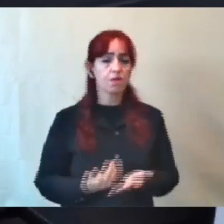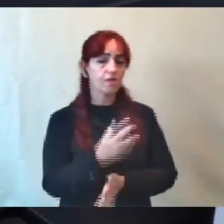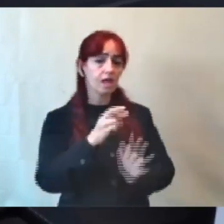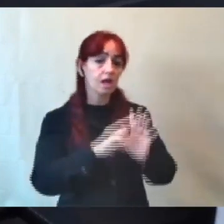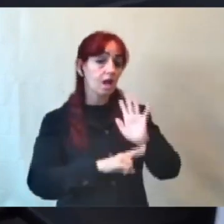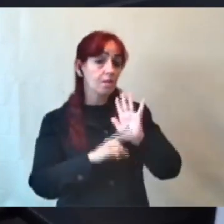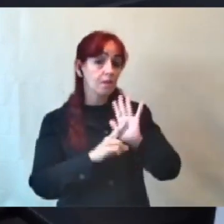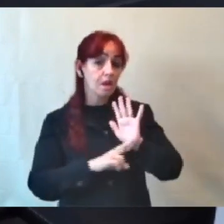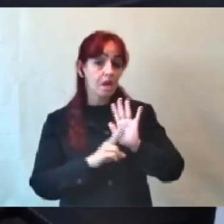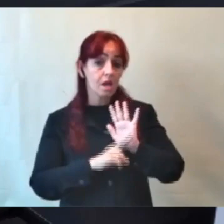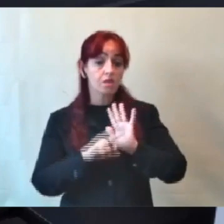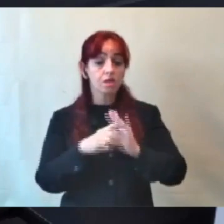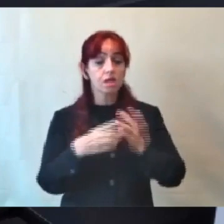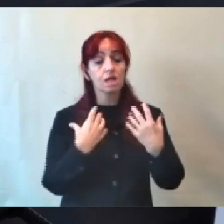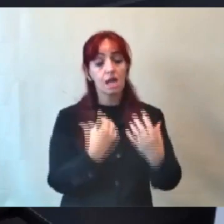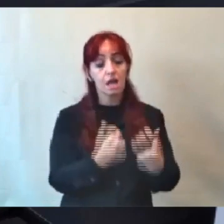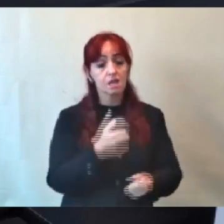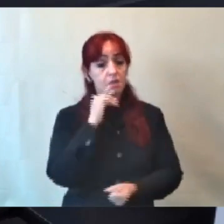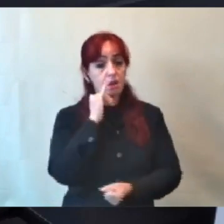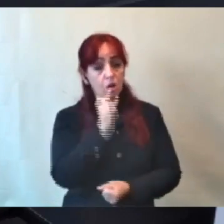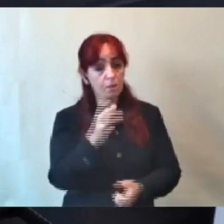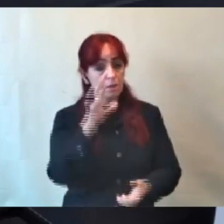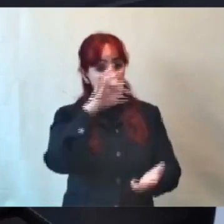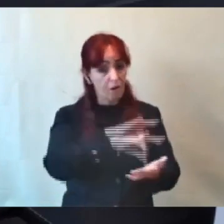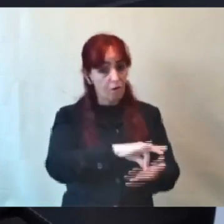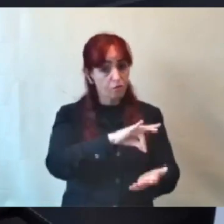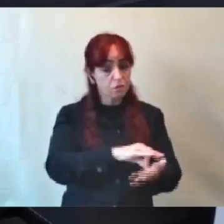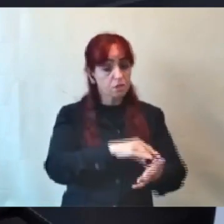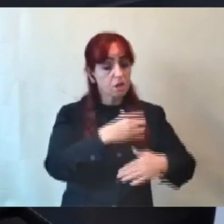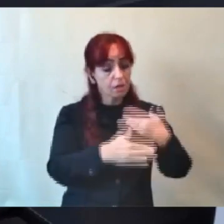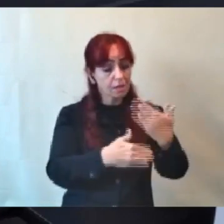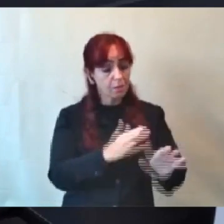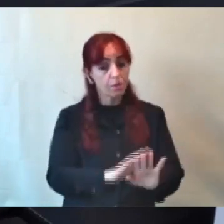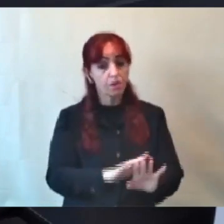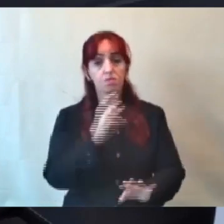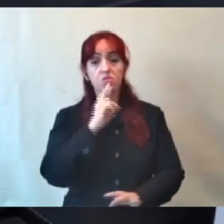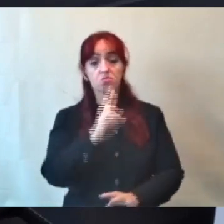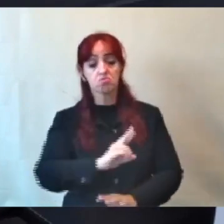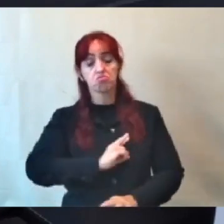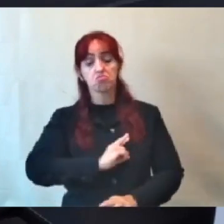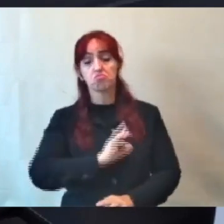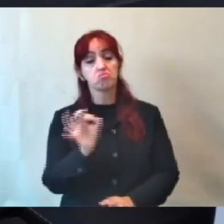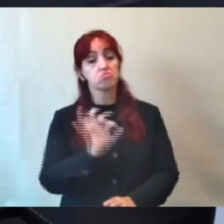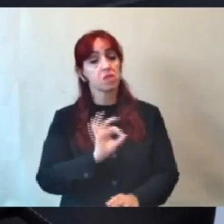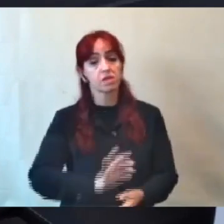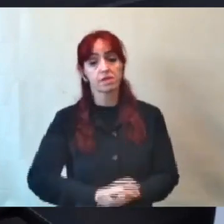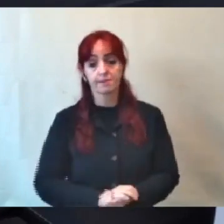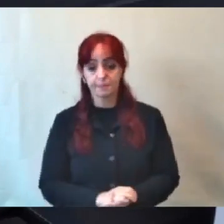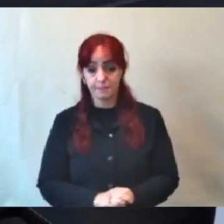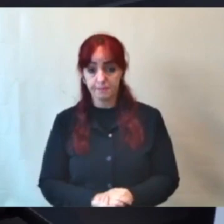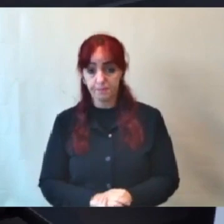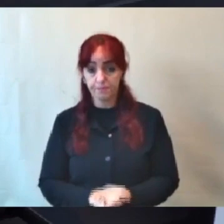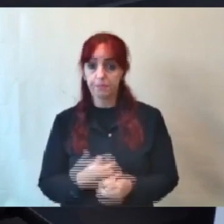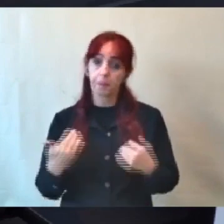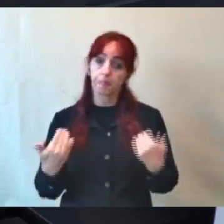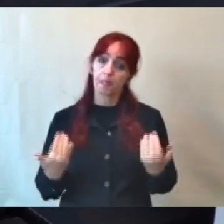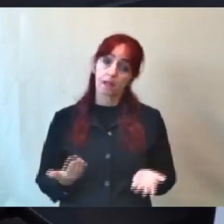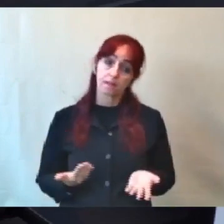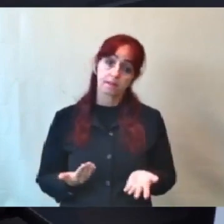ele receberia o comunicado oficial na sequência e ele sequer respondeu a mensagem aqui no WhatsApp. Então assim, Reinaldo,